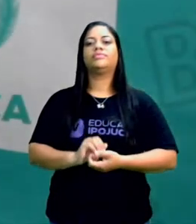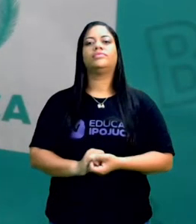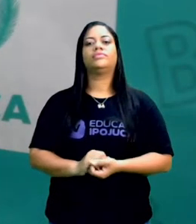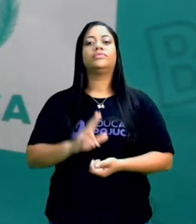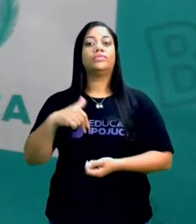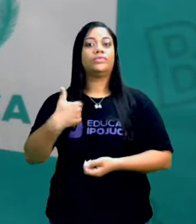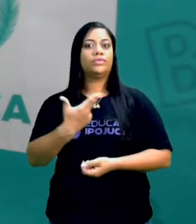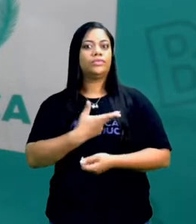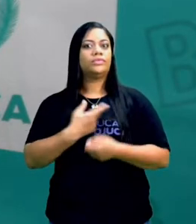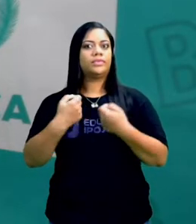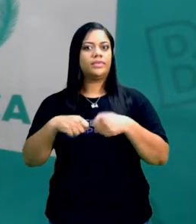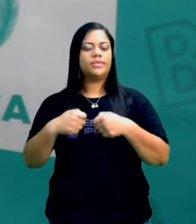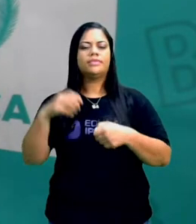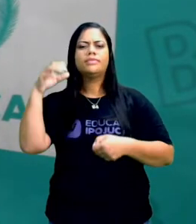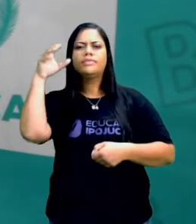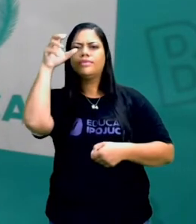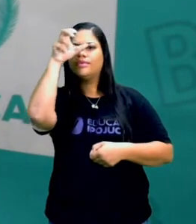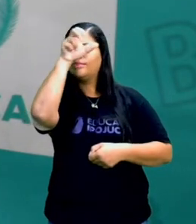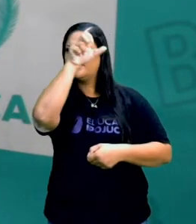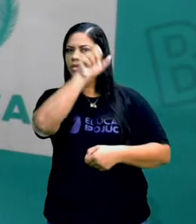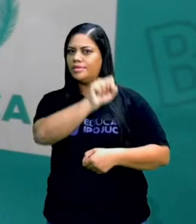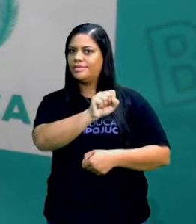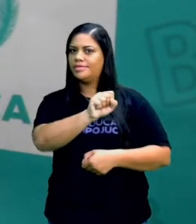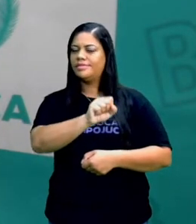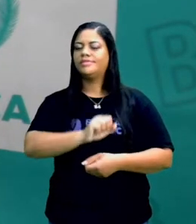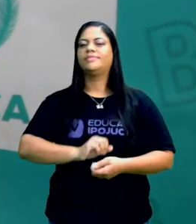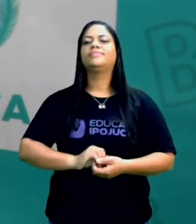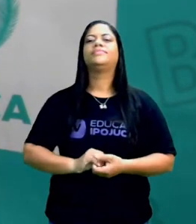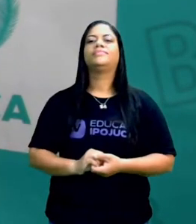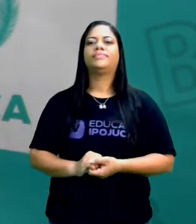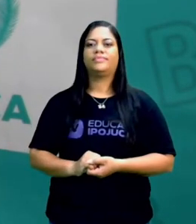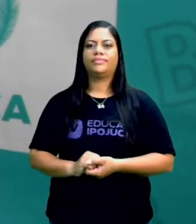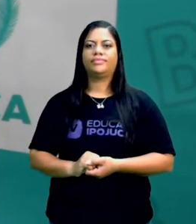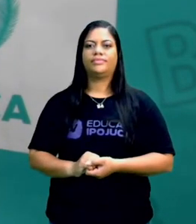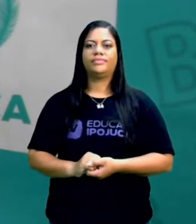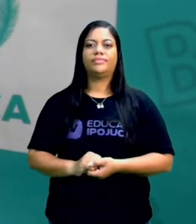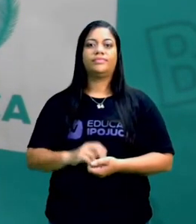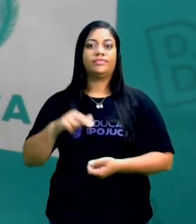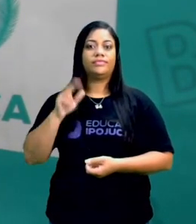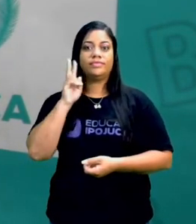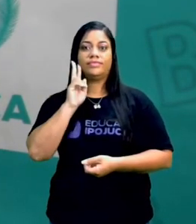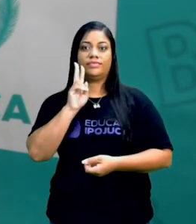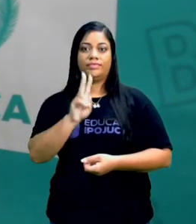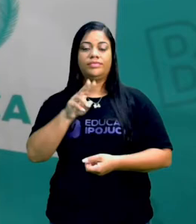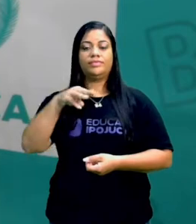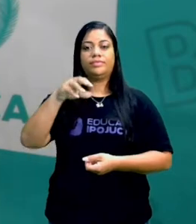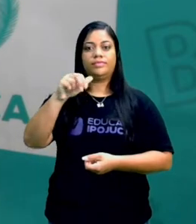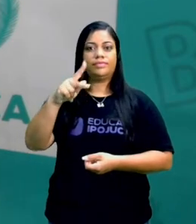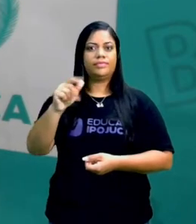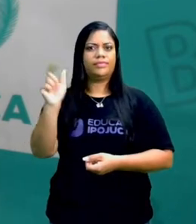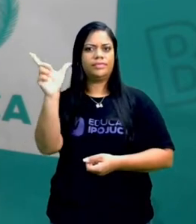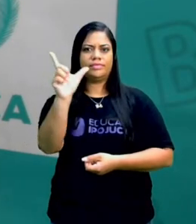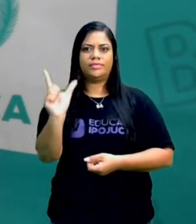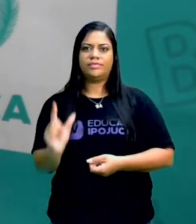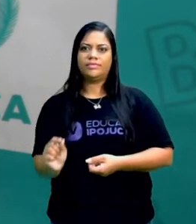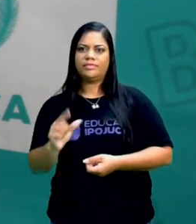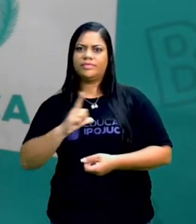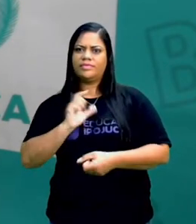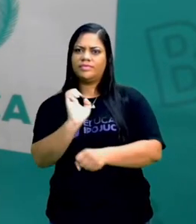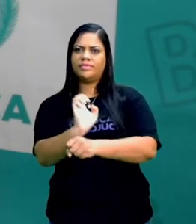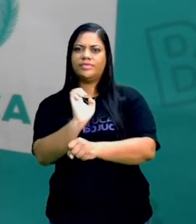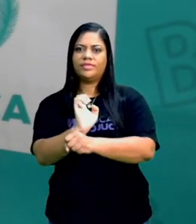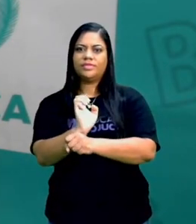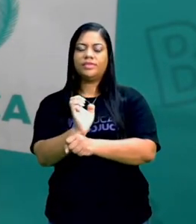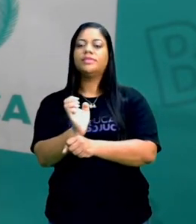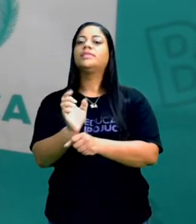compreender aquilo que a gente está aprendendo. Vimos aqui no nosso mapa que temos os nossos estados e